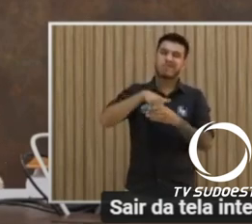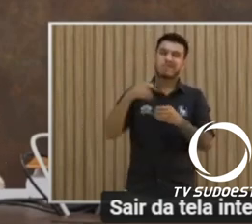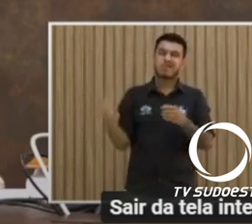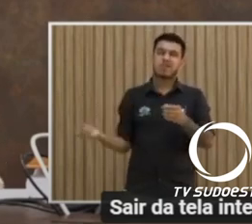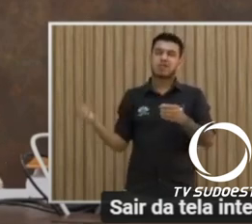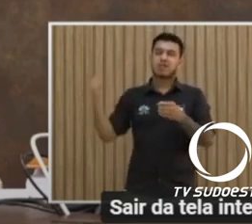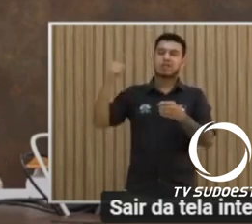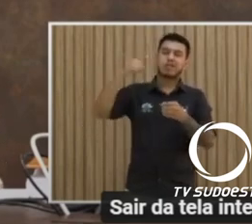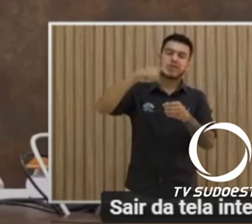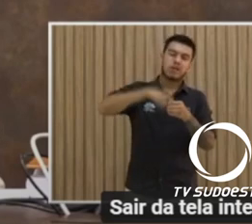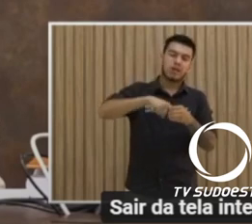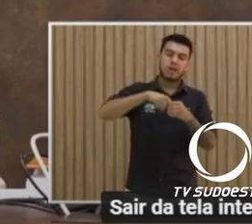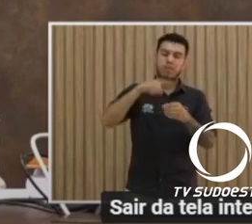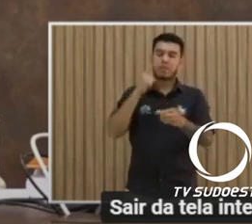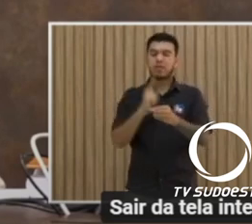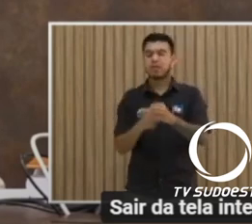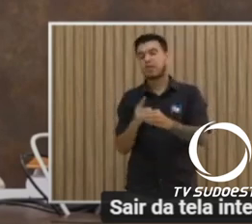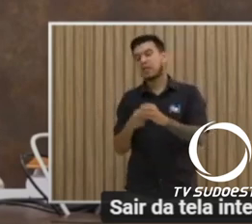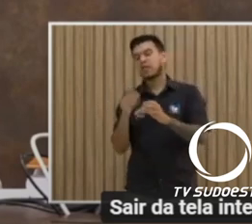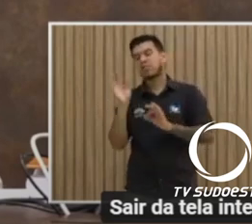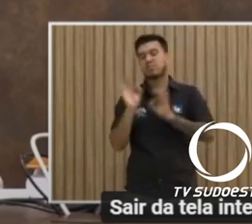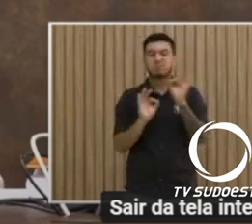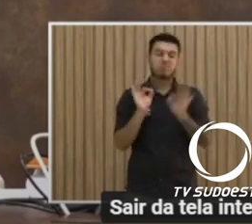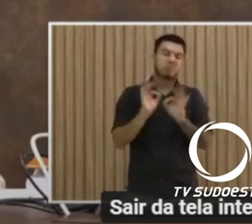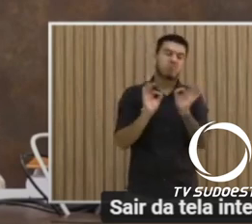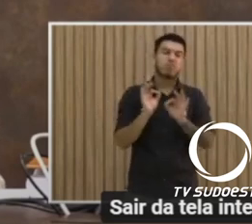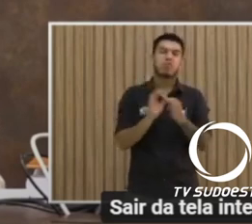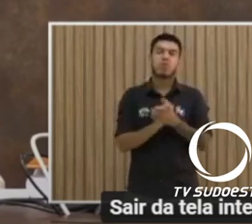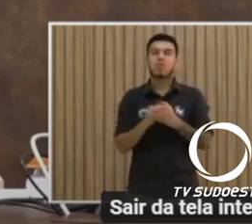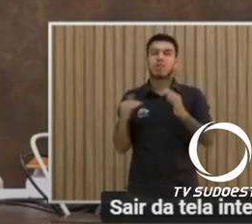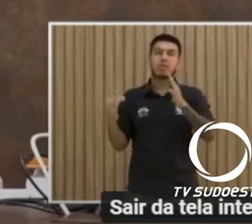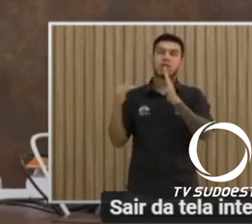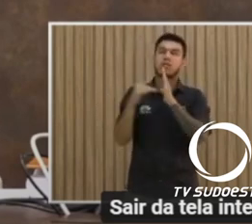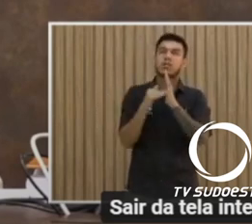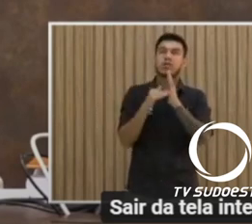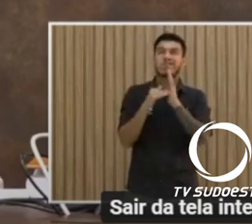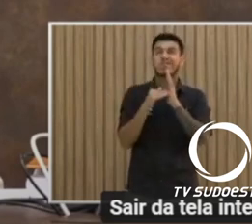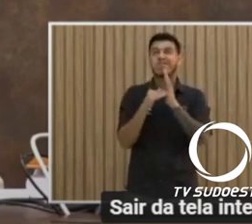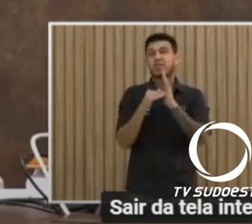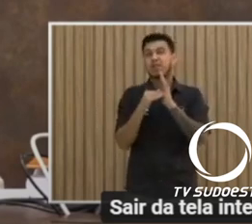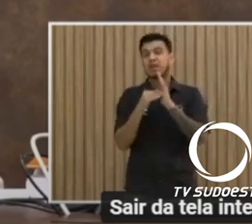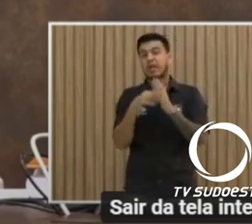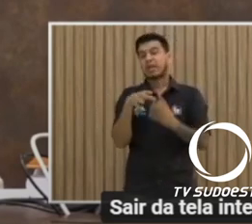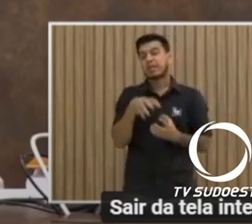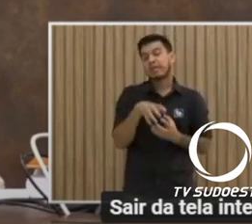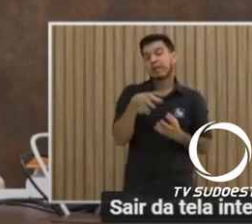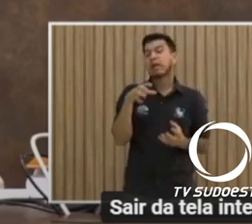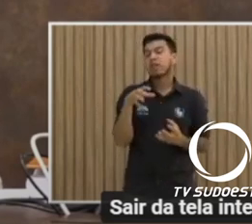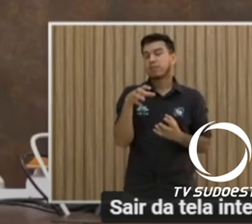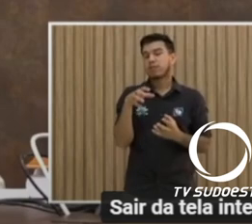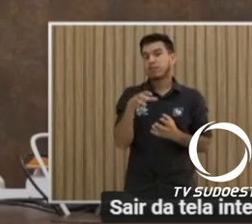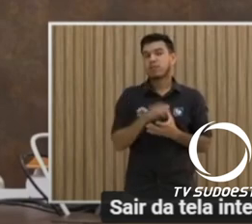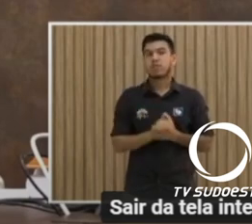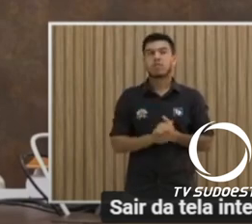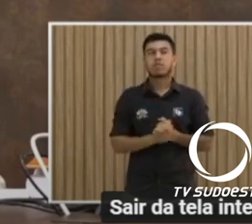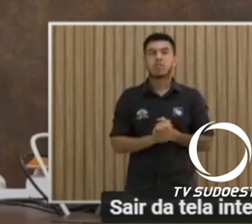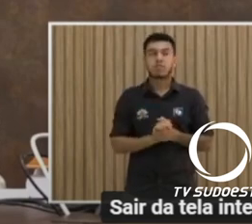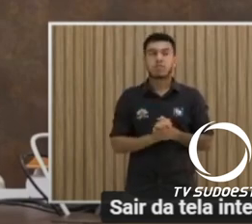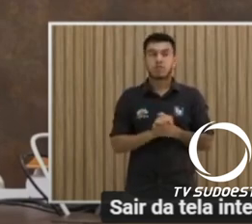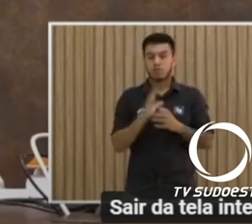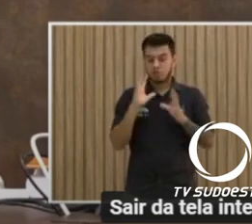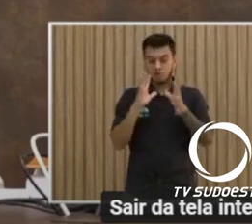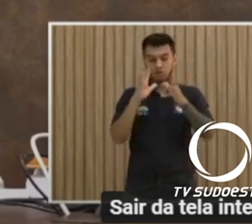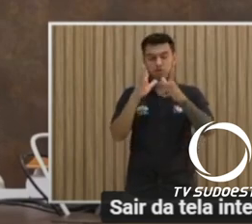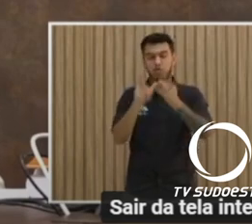cidade e não fizeram a regulamentação ou que atingiram a idade para exercer seu direito democrático. Essa é uma luta de todos